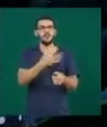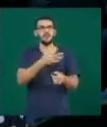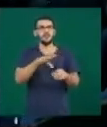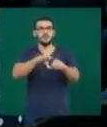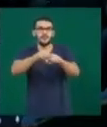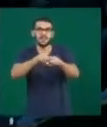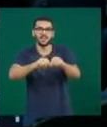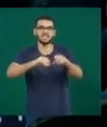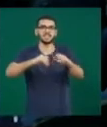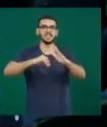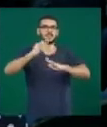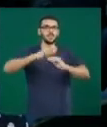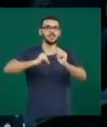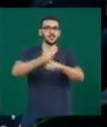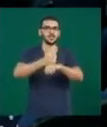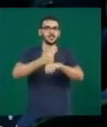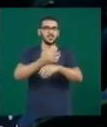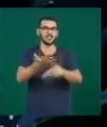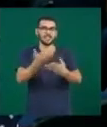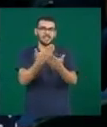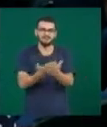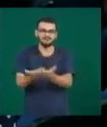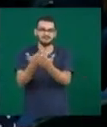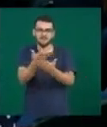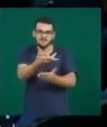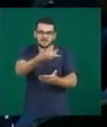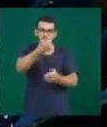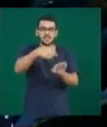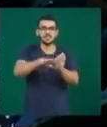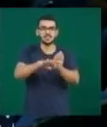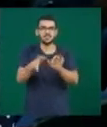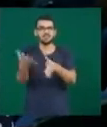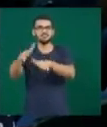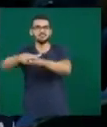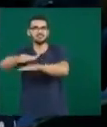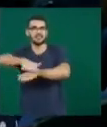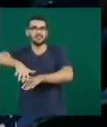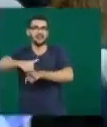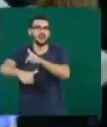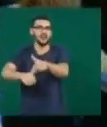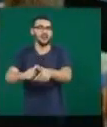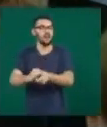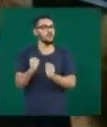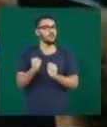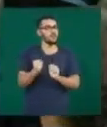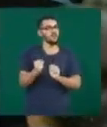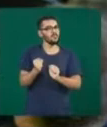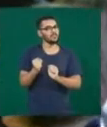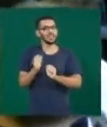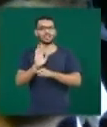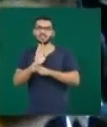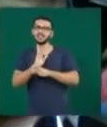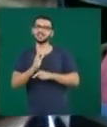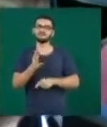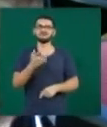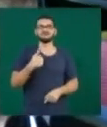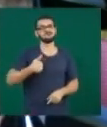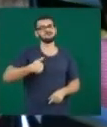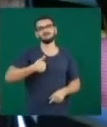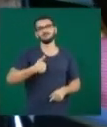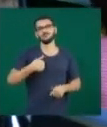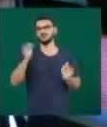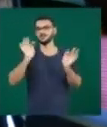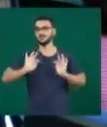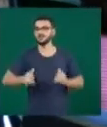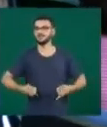e poder fazer parte da vida dessas pessoas é uma alegria muito grande. A solenidade foi o momento de